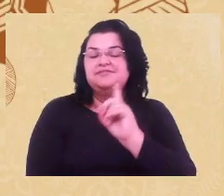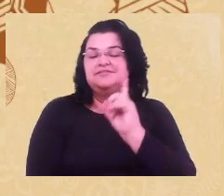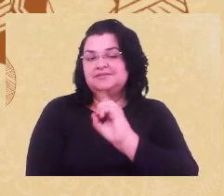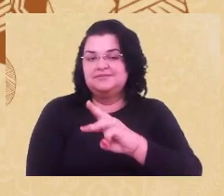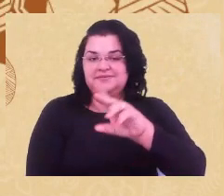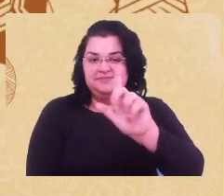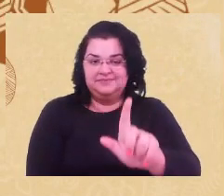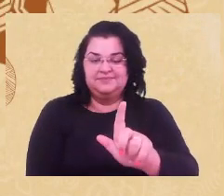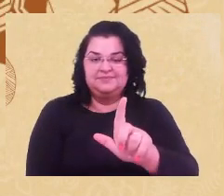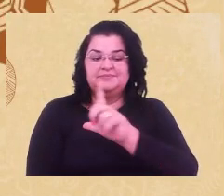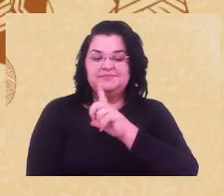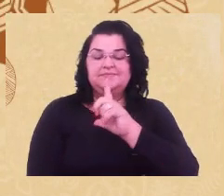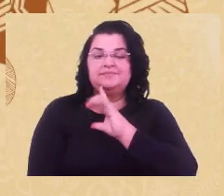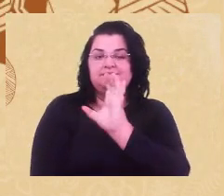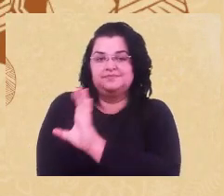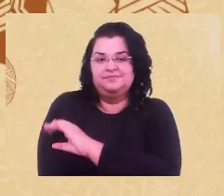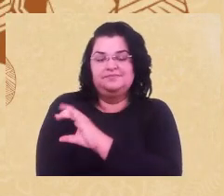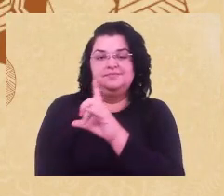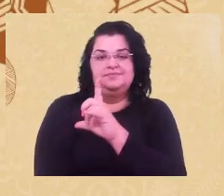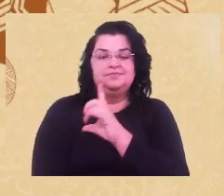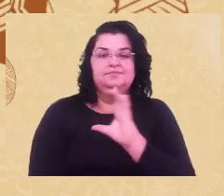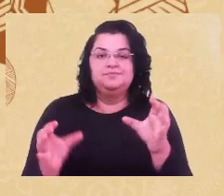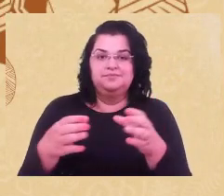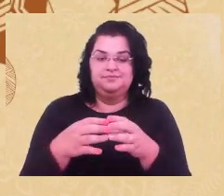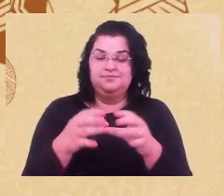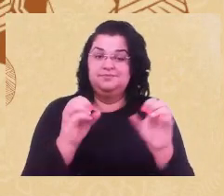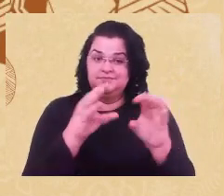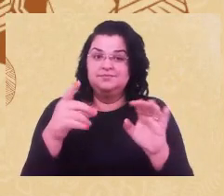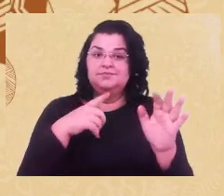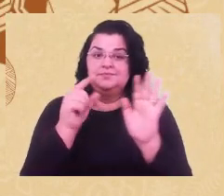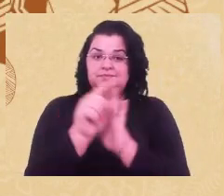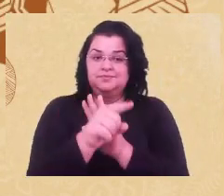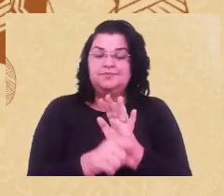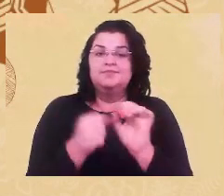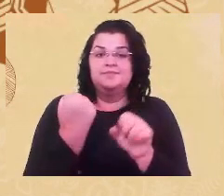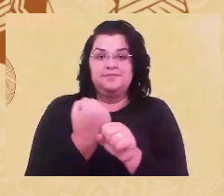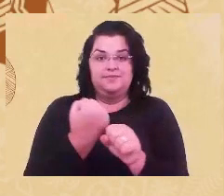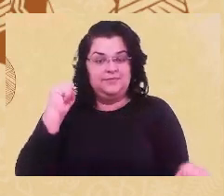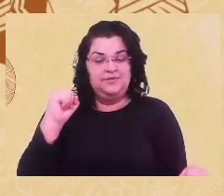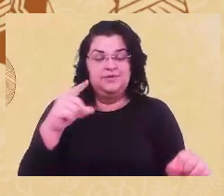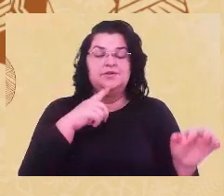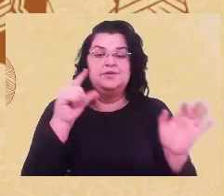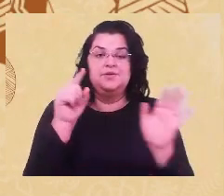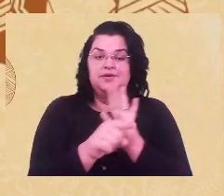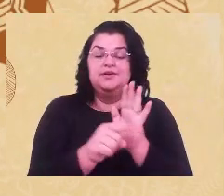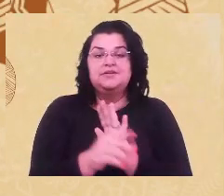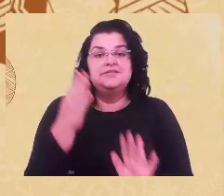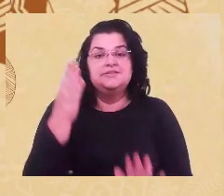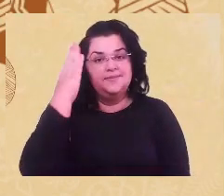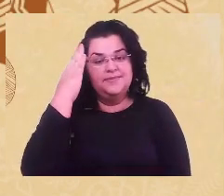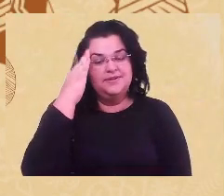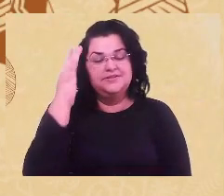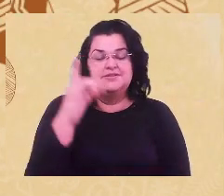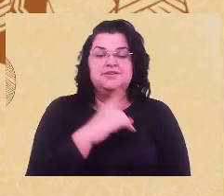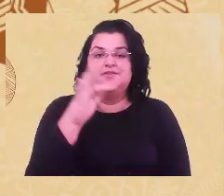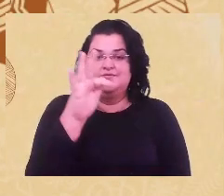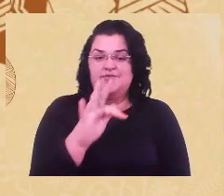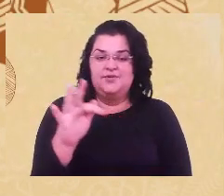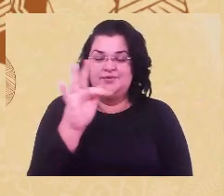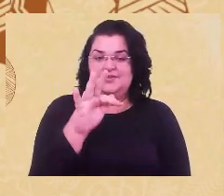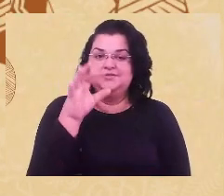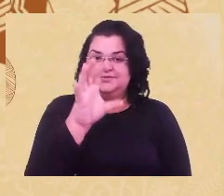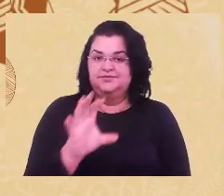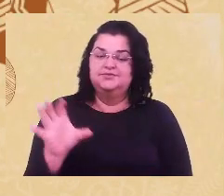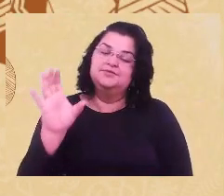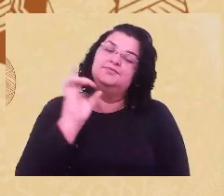-coordenadora do Núcleo de Ensino, Pesquisa e Extensão, Conexões de Saberes da Universidade Federal de Minas